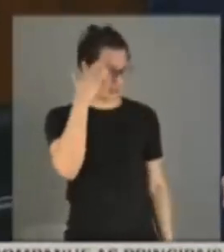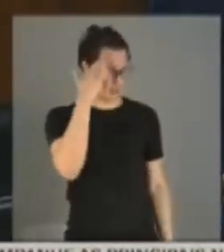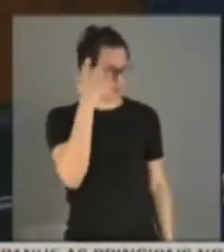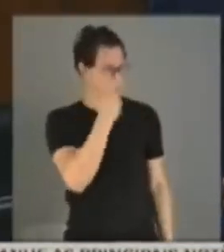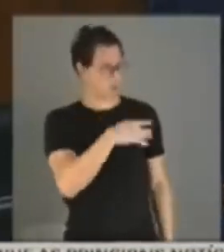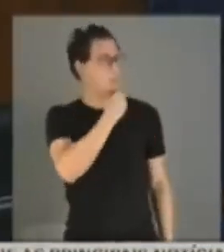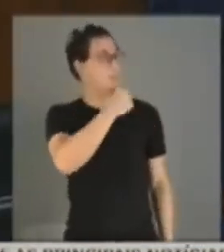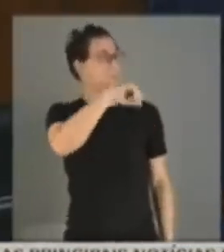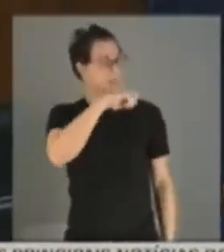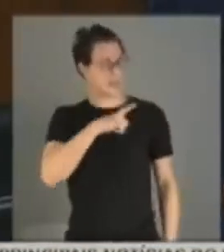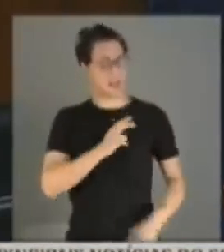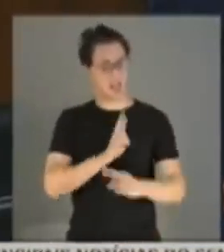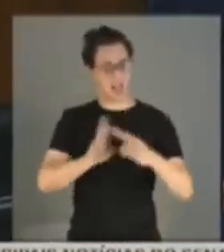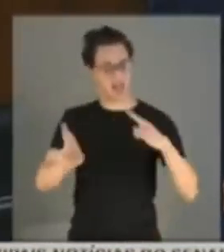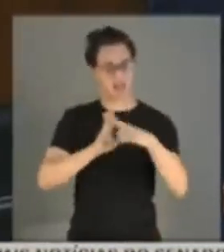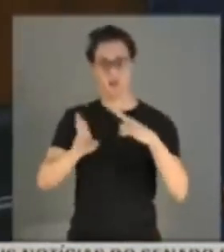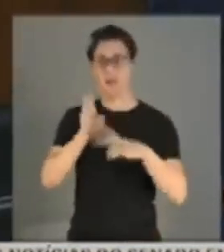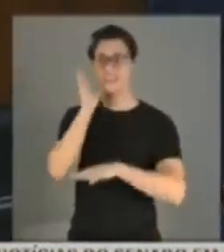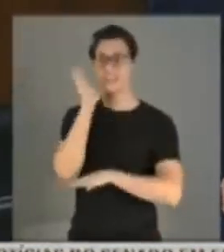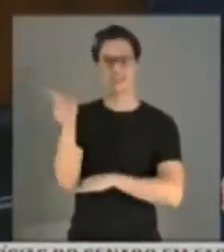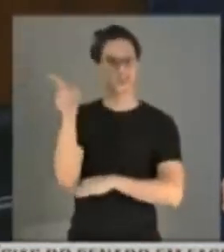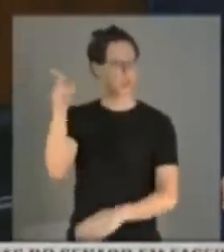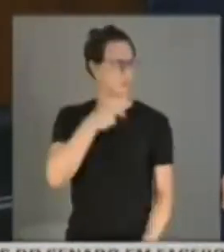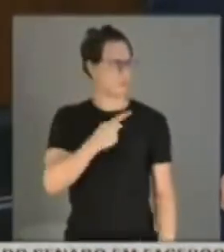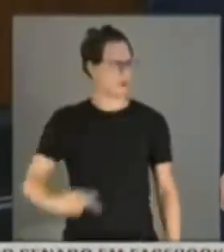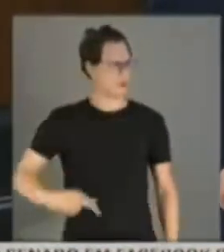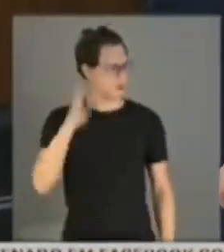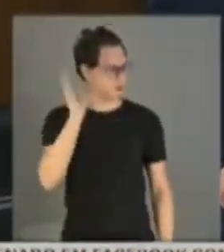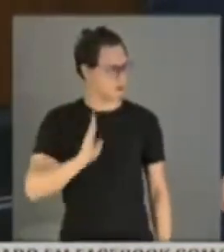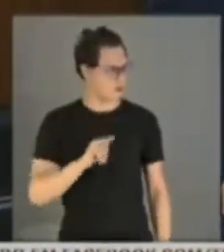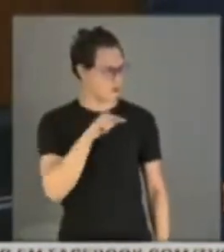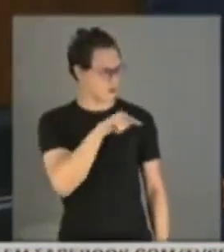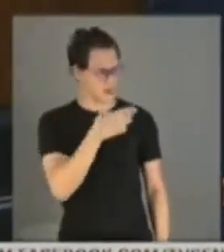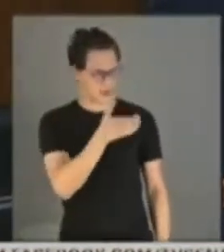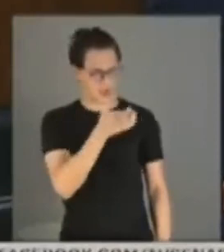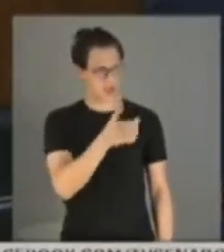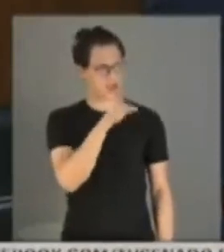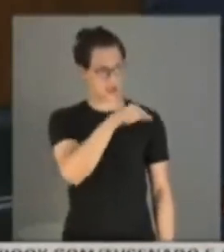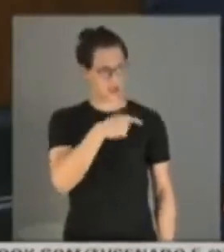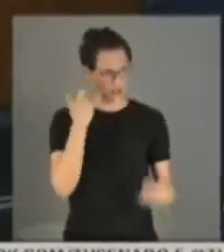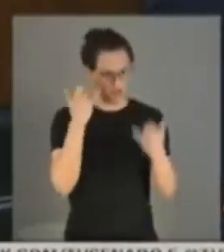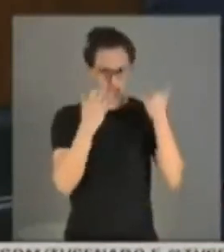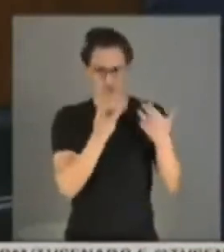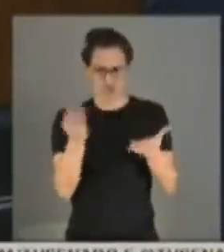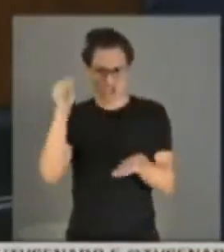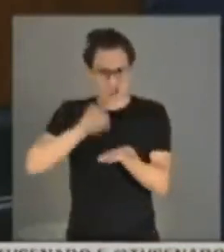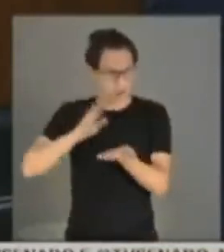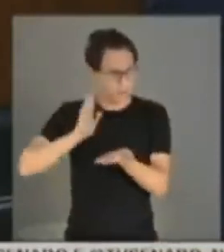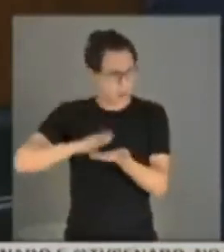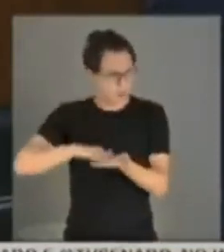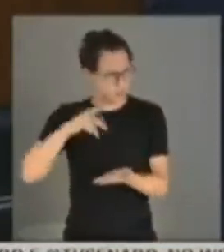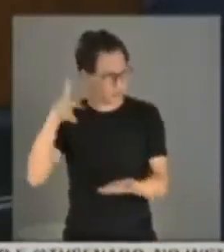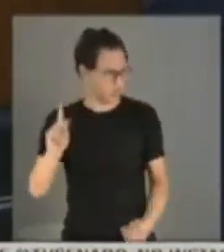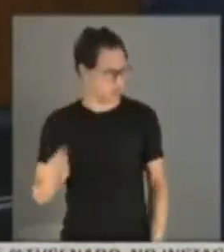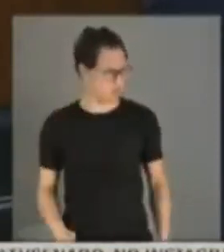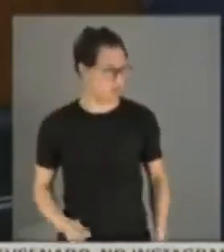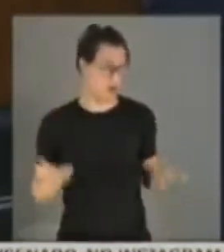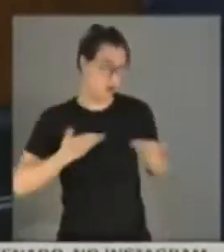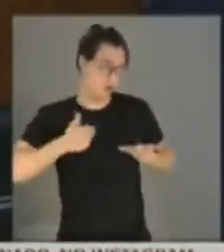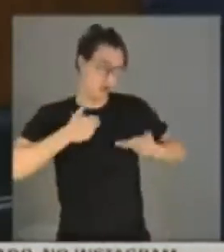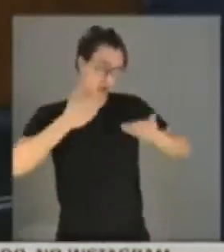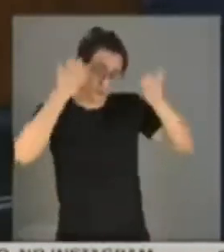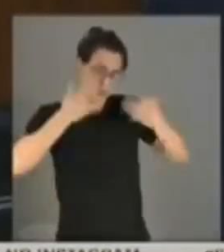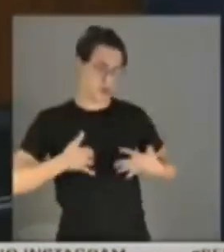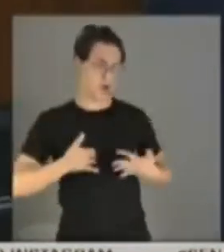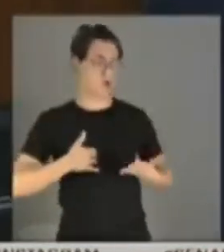jogou a culpa, em parte, no pai dele, que ele só passou um negócio para o pai dele, e o pai dele que passou para o Bolsonaro. E